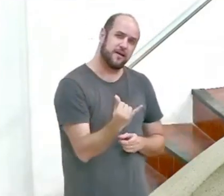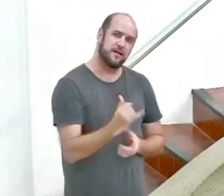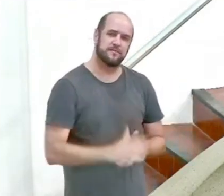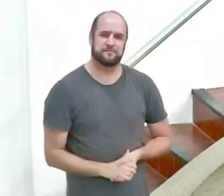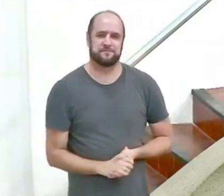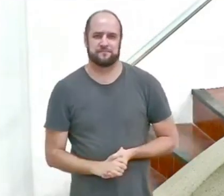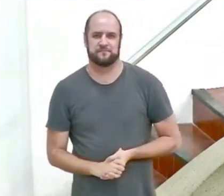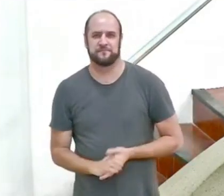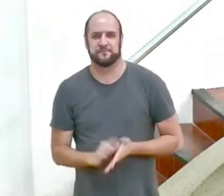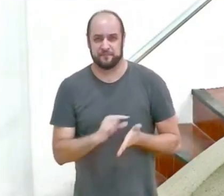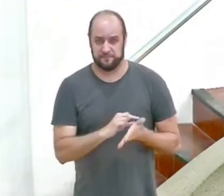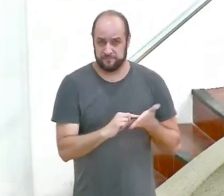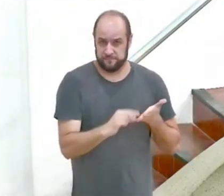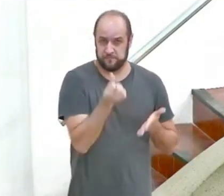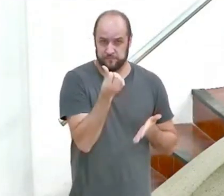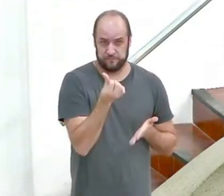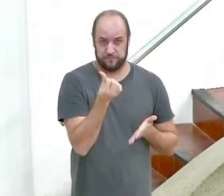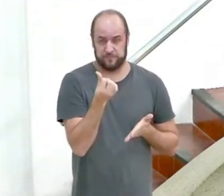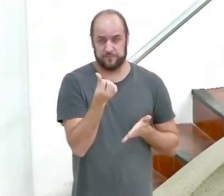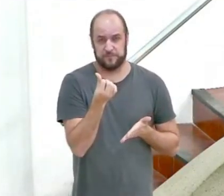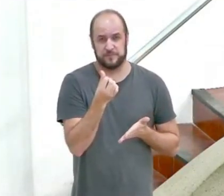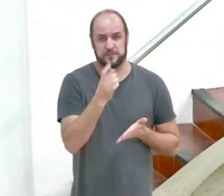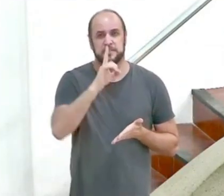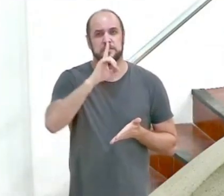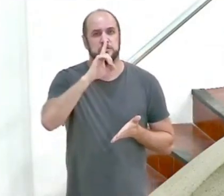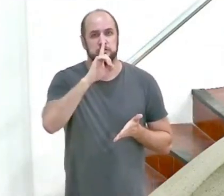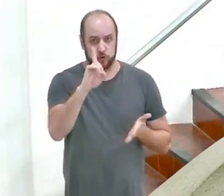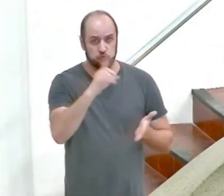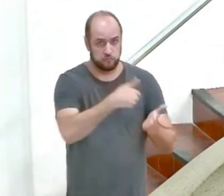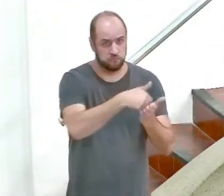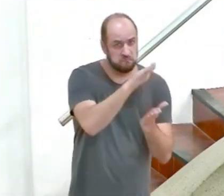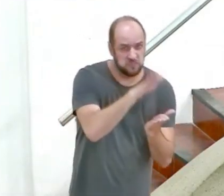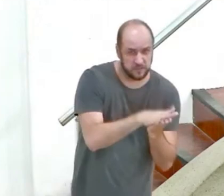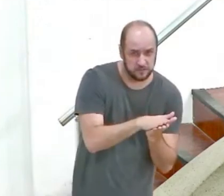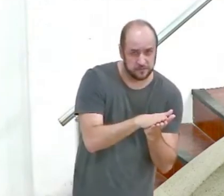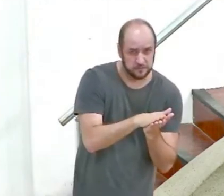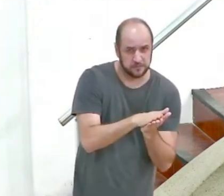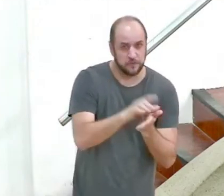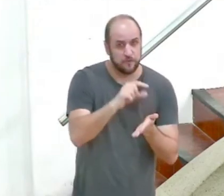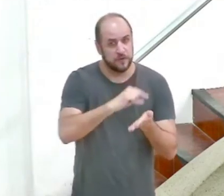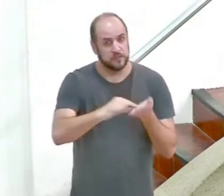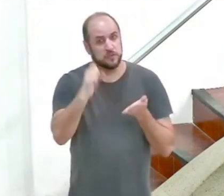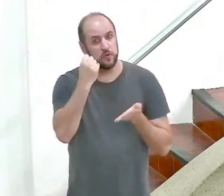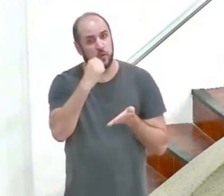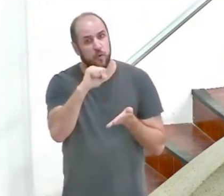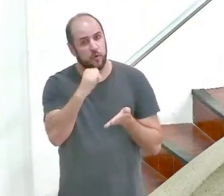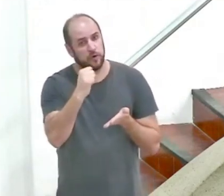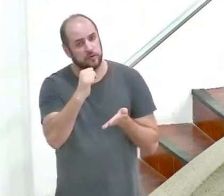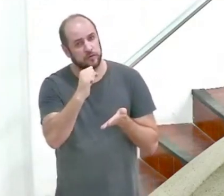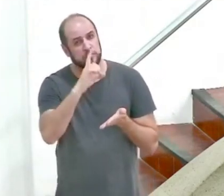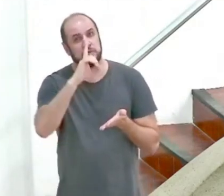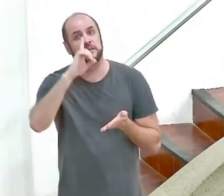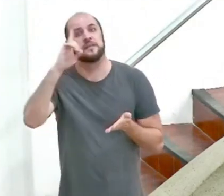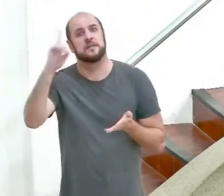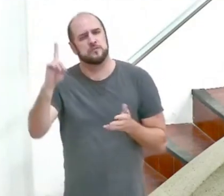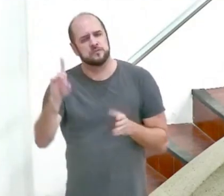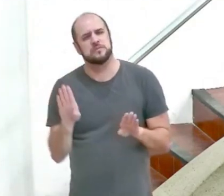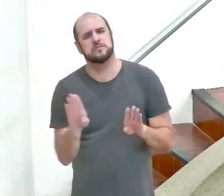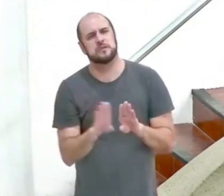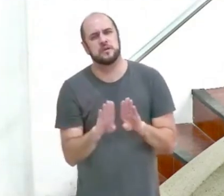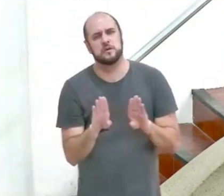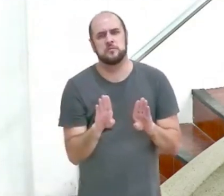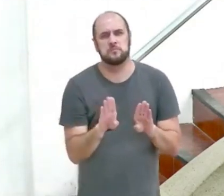no verso 6 Deus é o vingador no verso 8 Deus é o que também